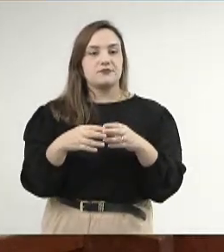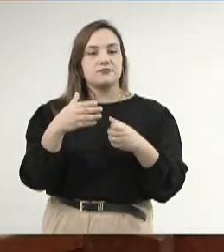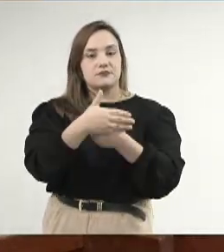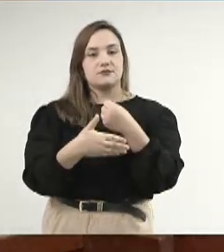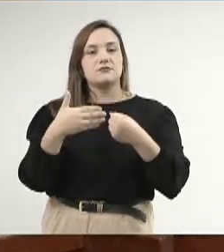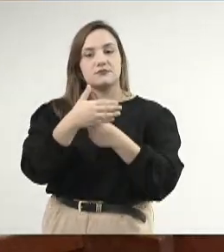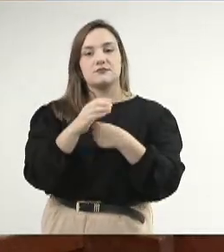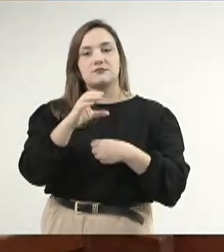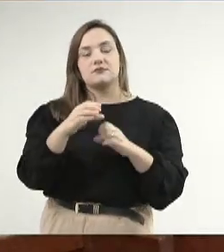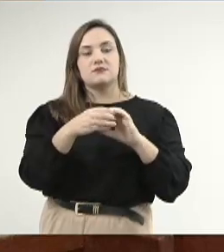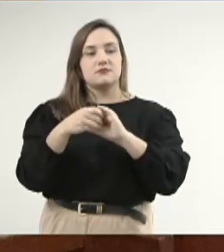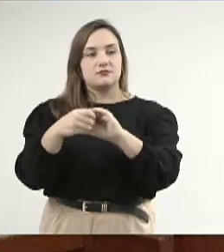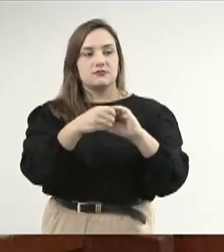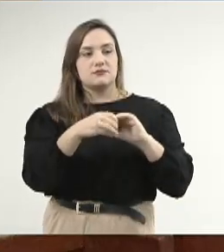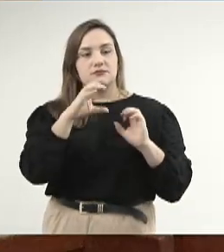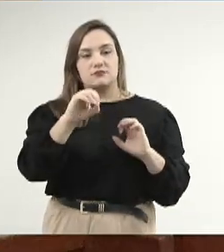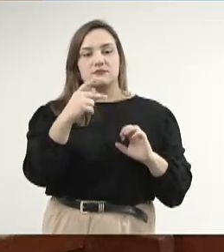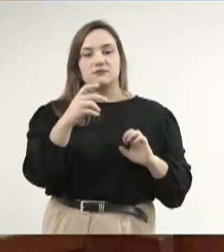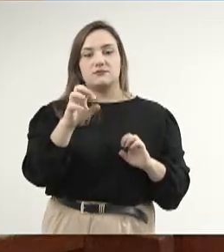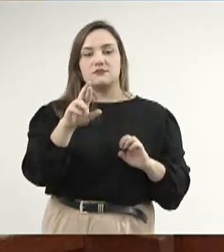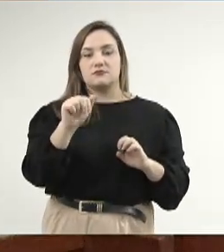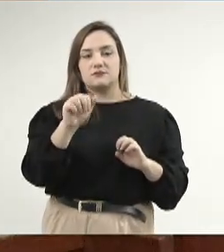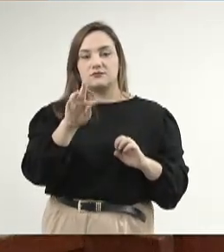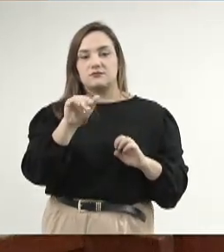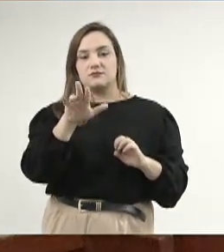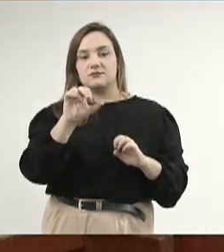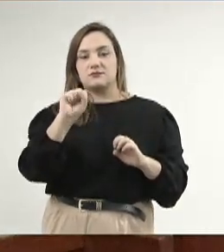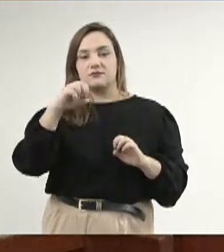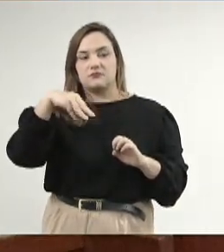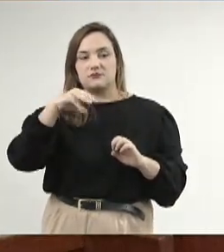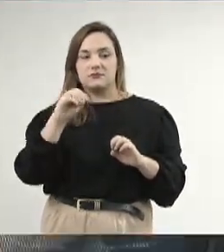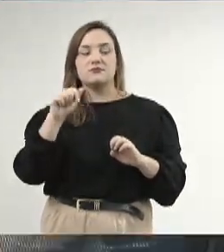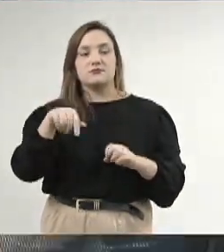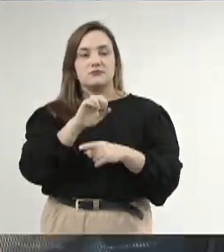defesa do cooperativismo aqui no nosso Estado. Muito obrigado a todos.